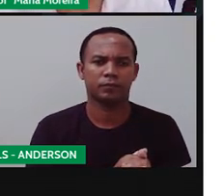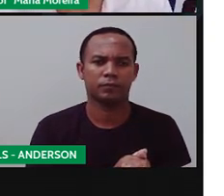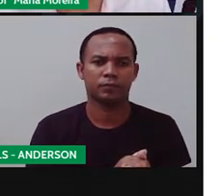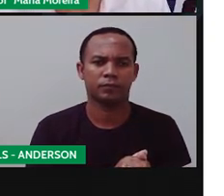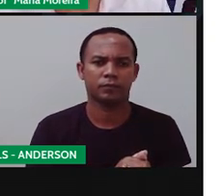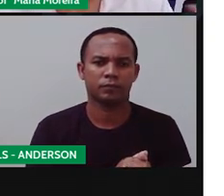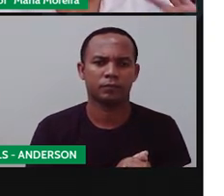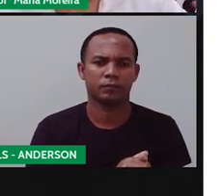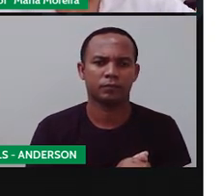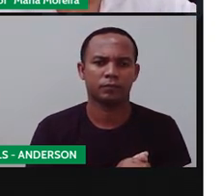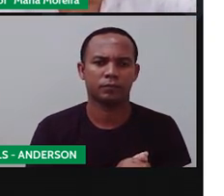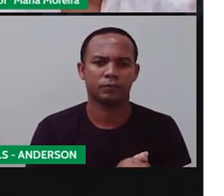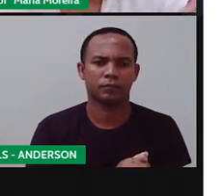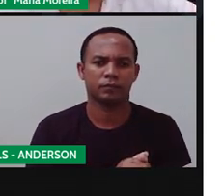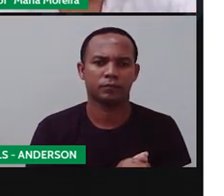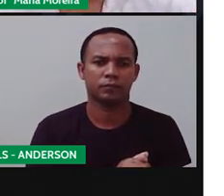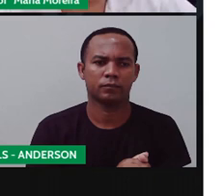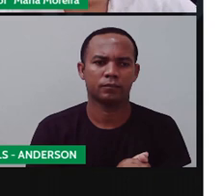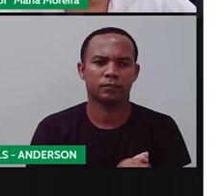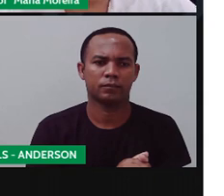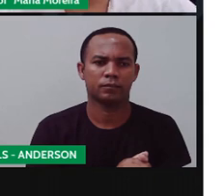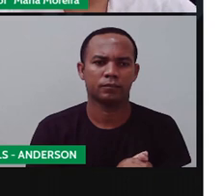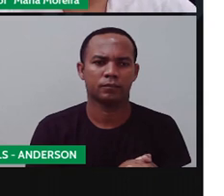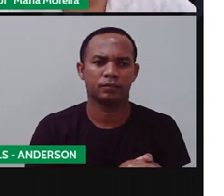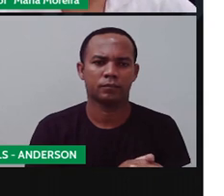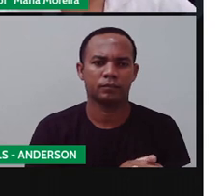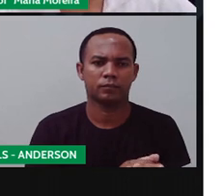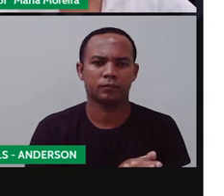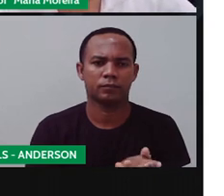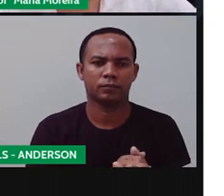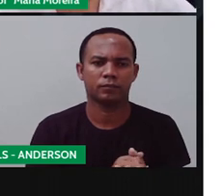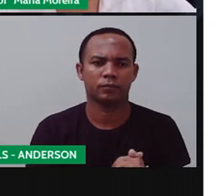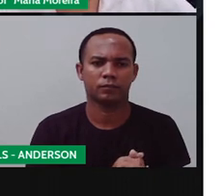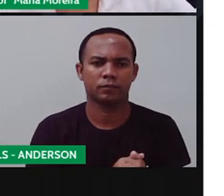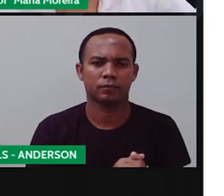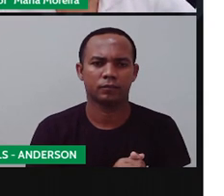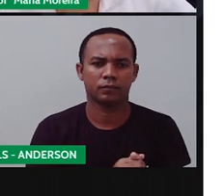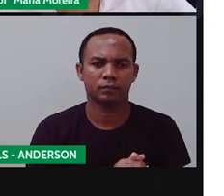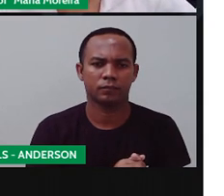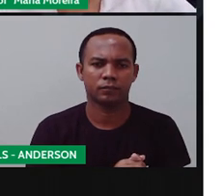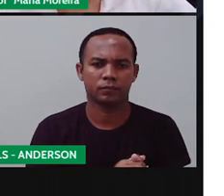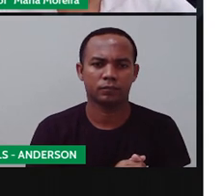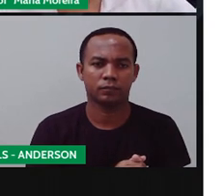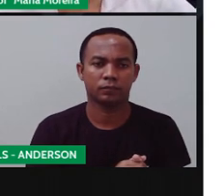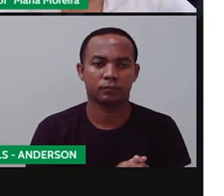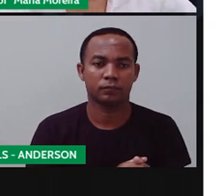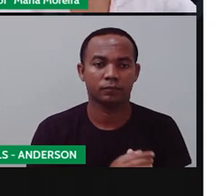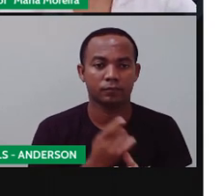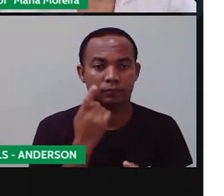quebra-cabeça, né? Vamos juntar esse quebra-cabeça e vamos criar aqui a identidade do Brasil. Bom,